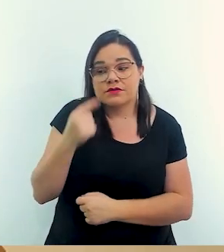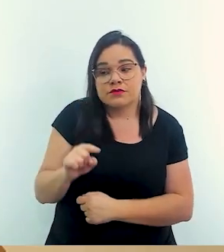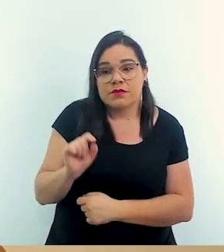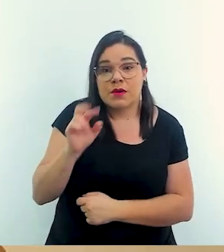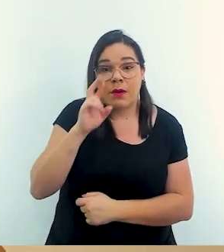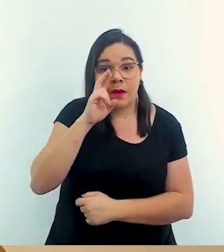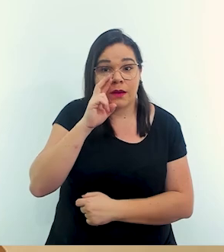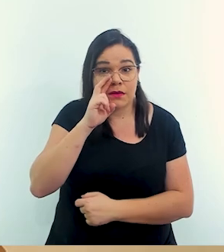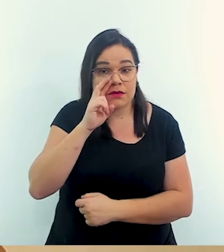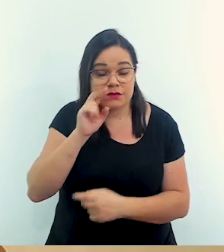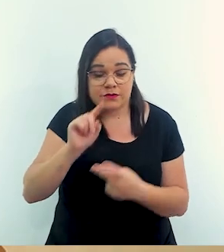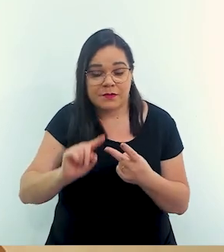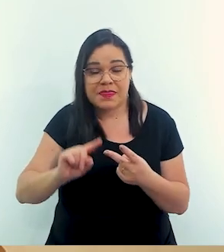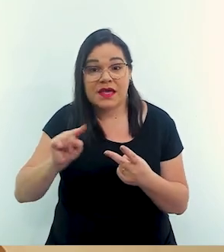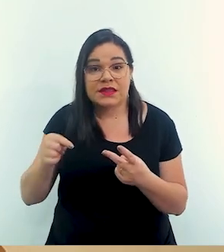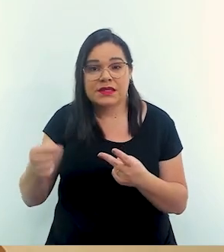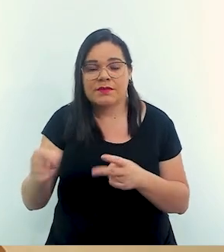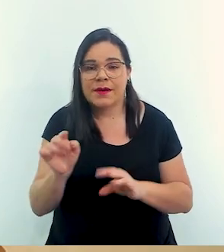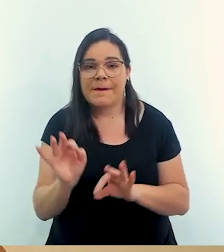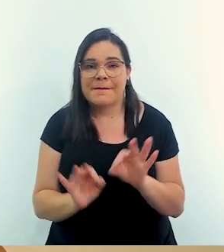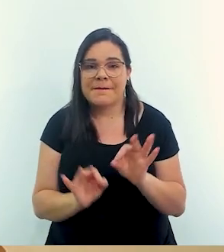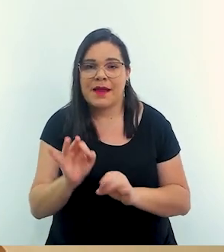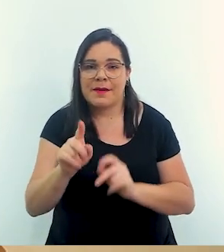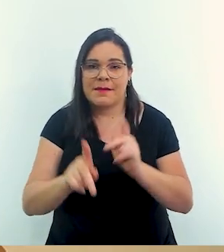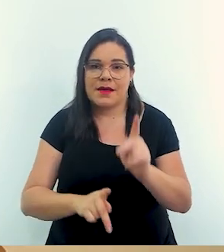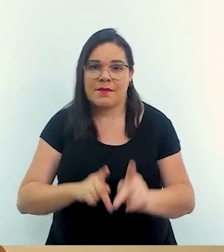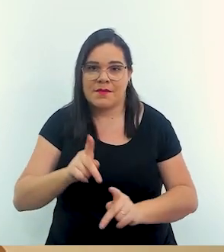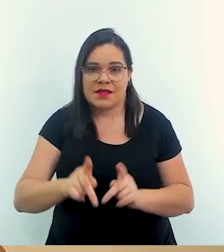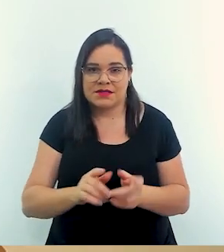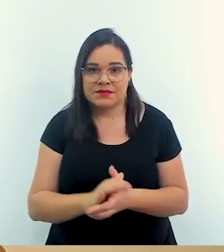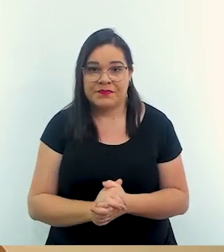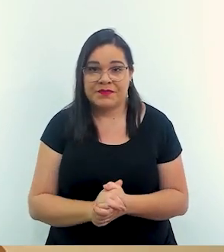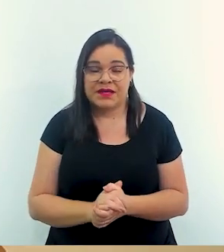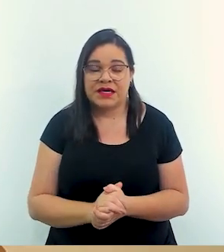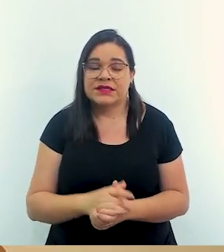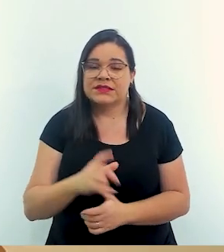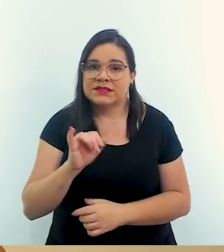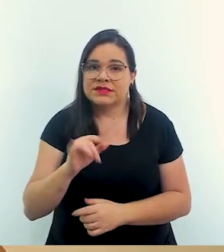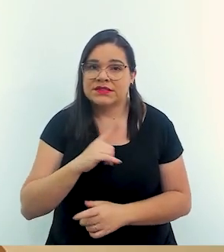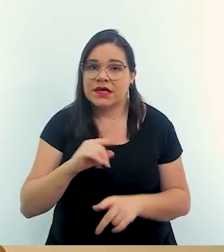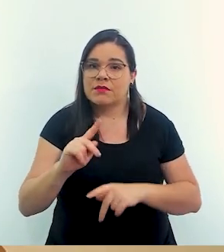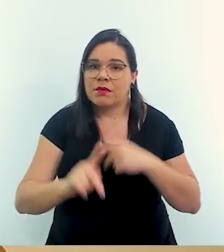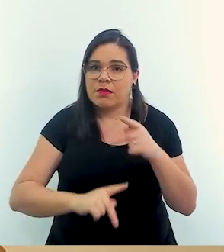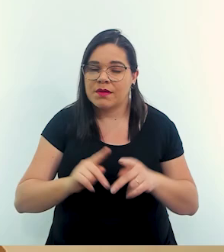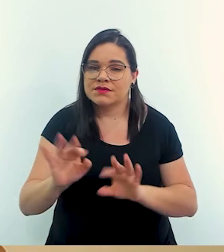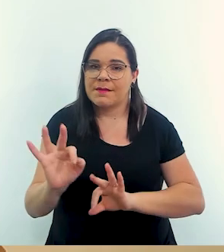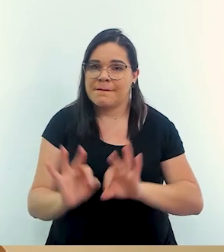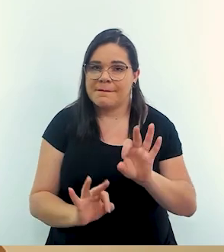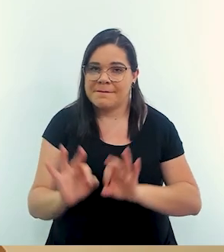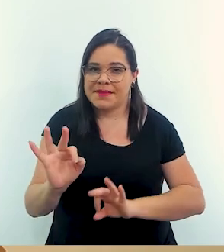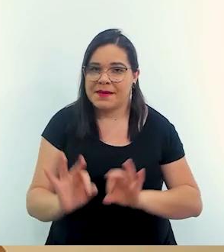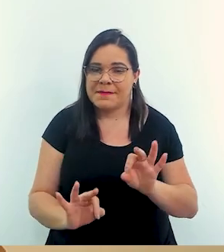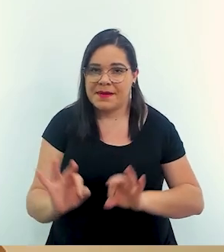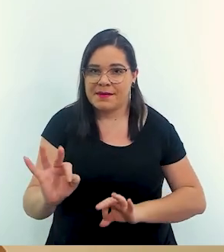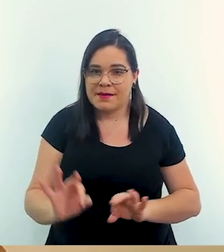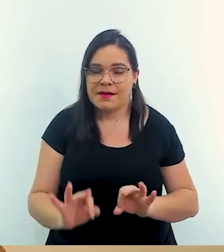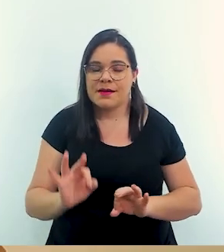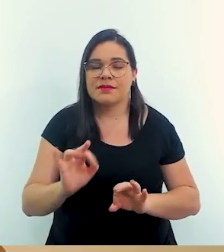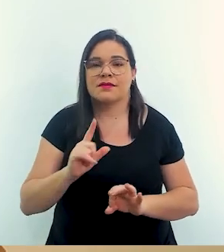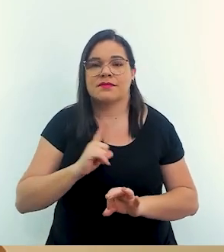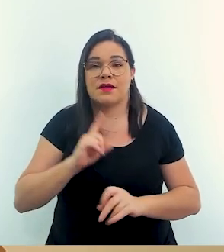identificar o risco depois de identificar o risco preparar a população quando a gente tem uma população preparada a gente tem uma